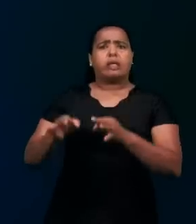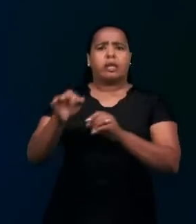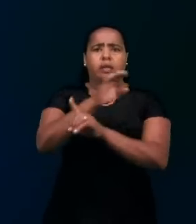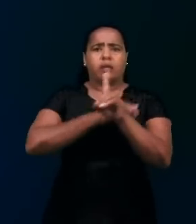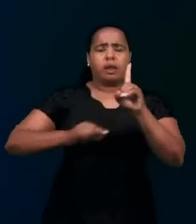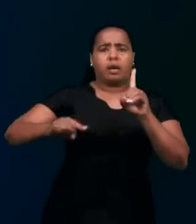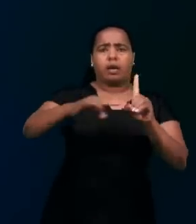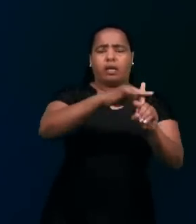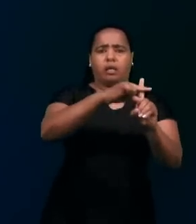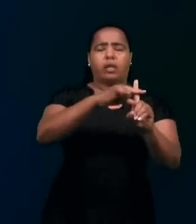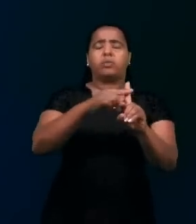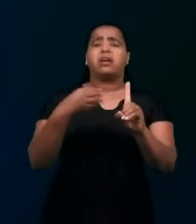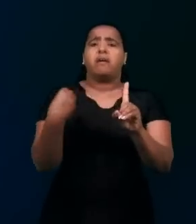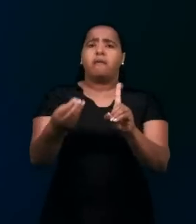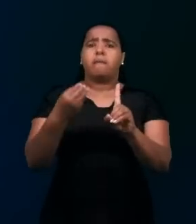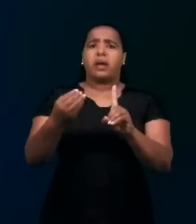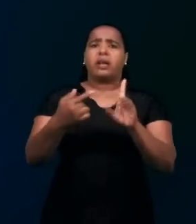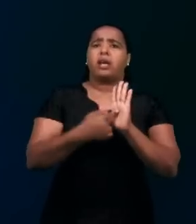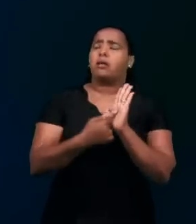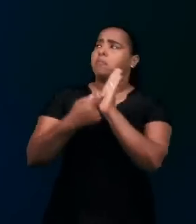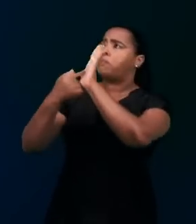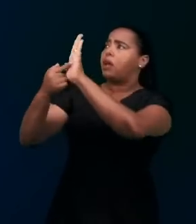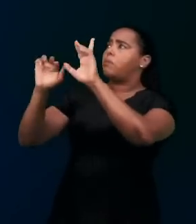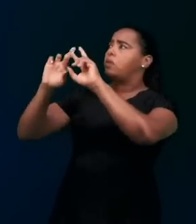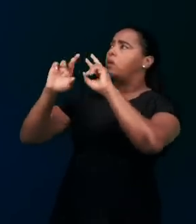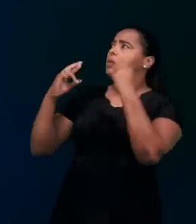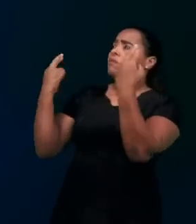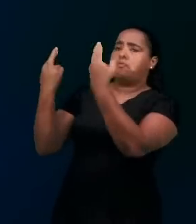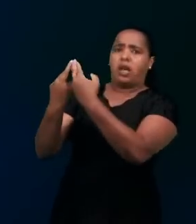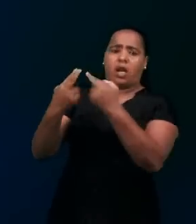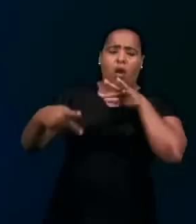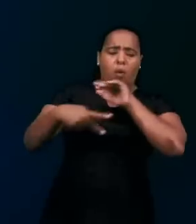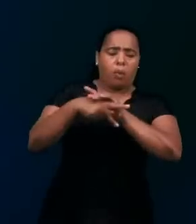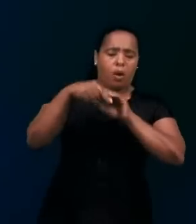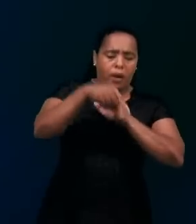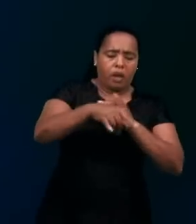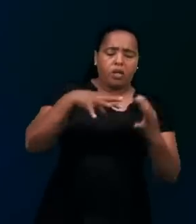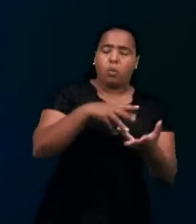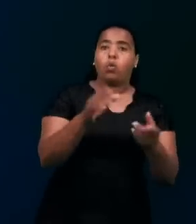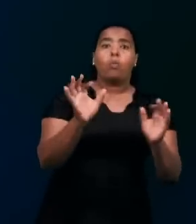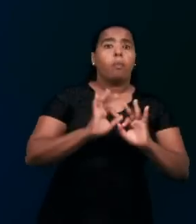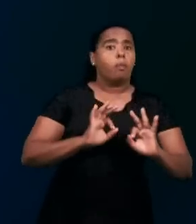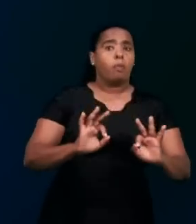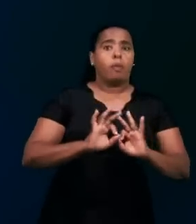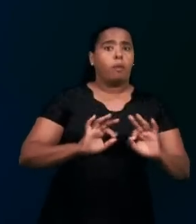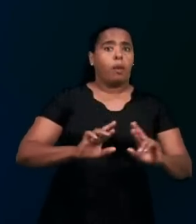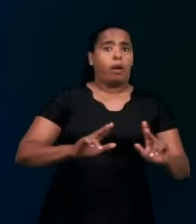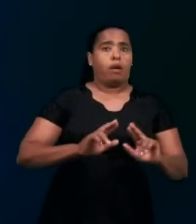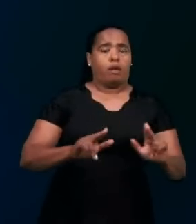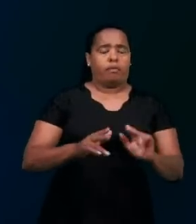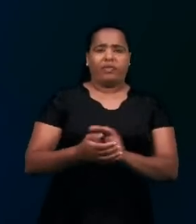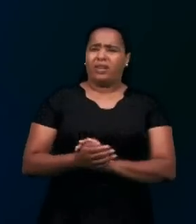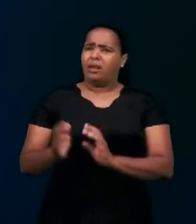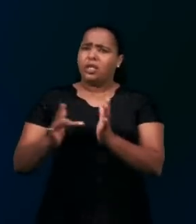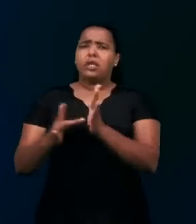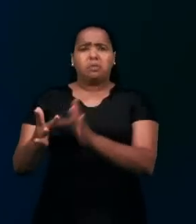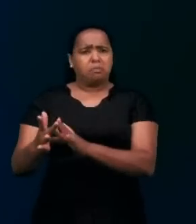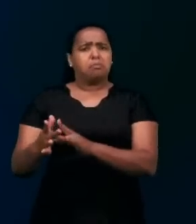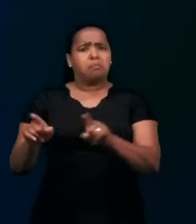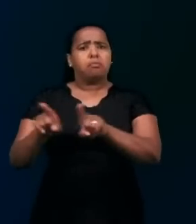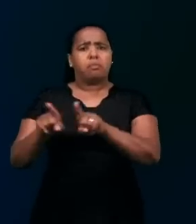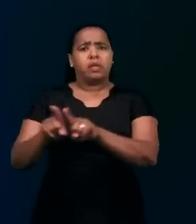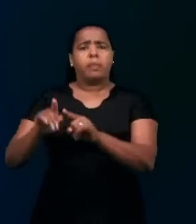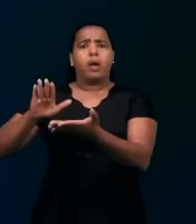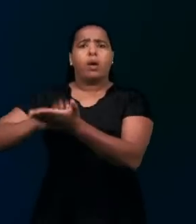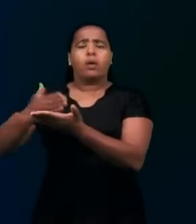para nos anunciar um reino que não é deste mundo. Jesus também foi um intérprete de Deus, foi aquele que nos